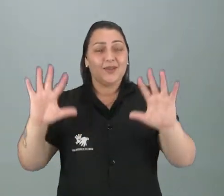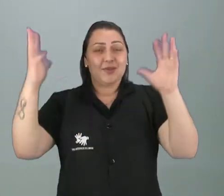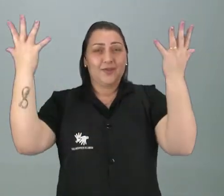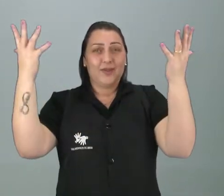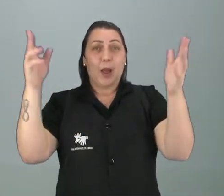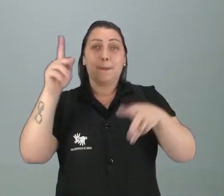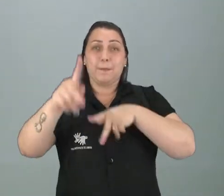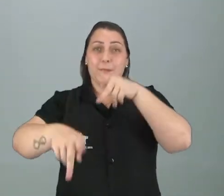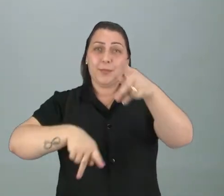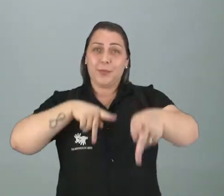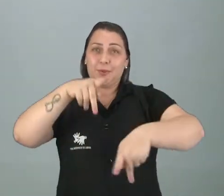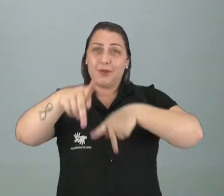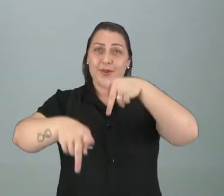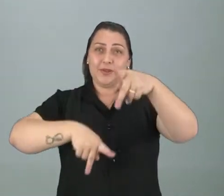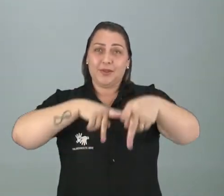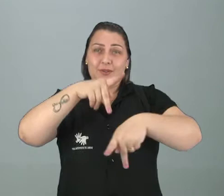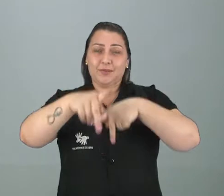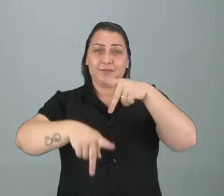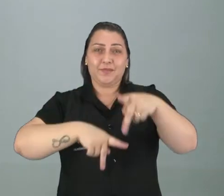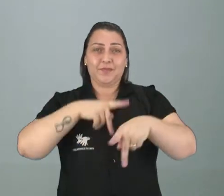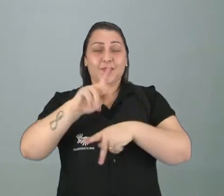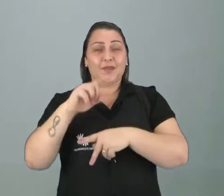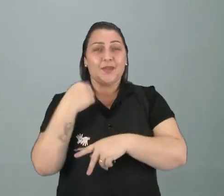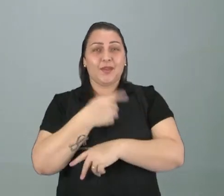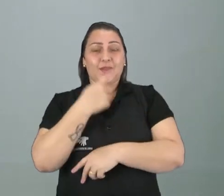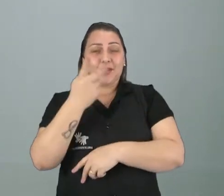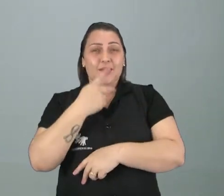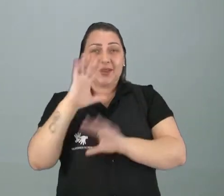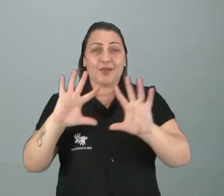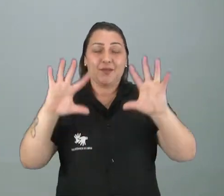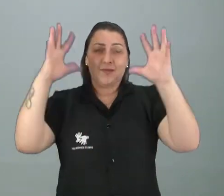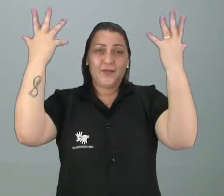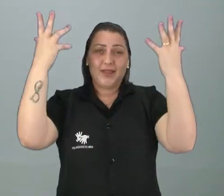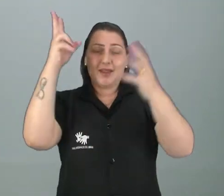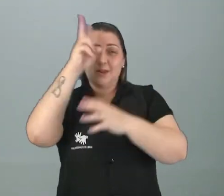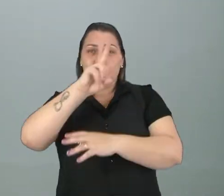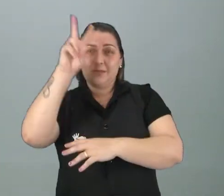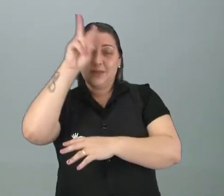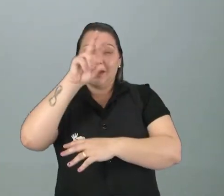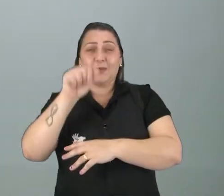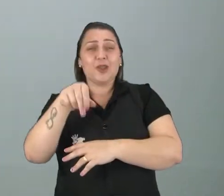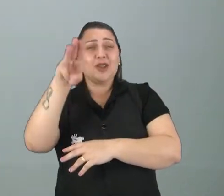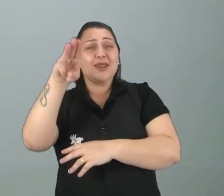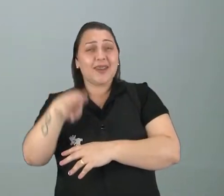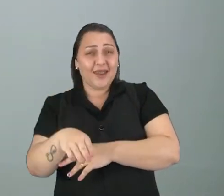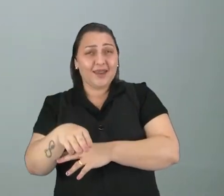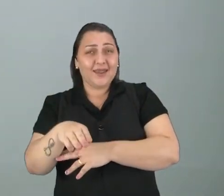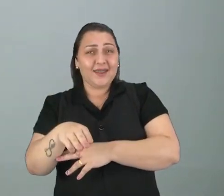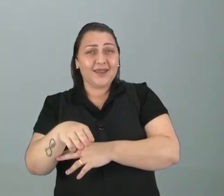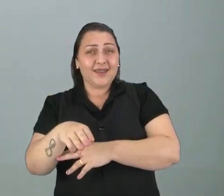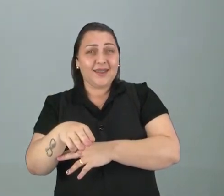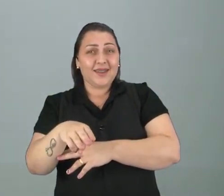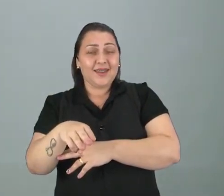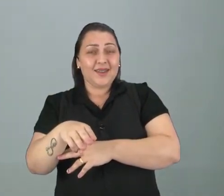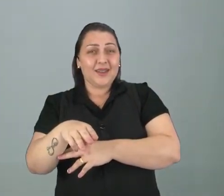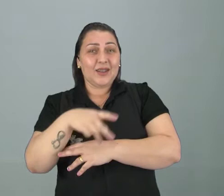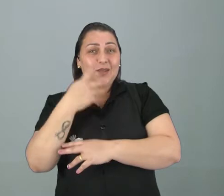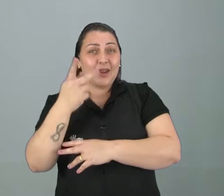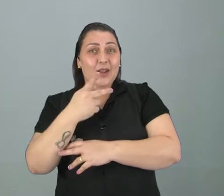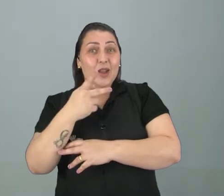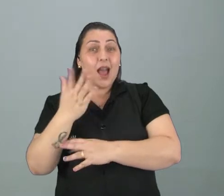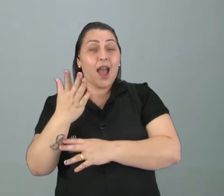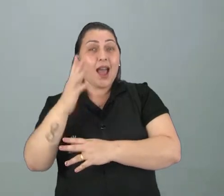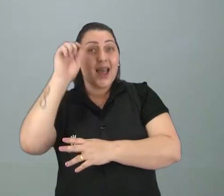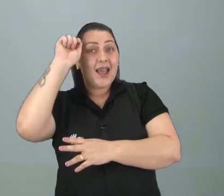populares. Quando nós falamos de festa, nós lembramos de quem? Lembramos de quem? Nós falamos